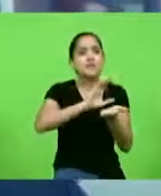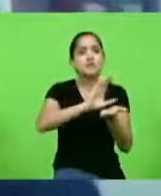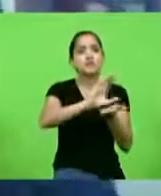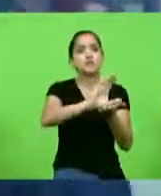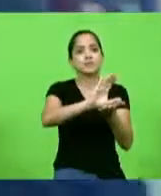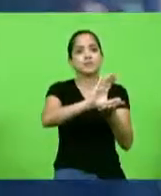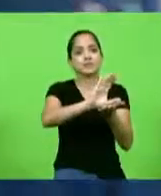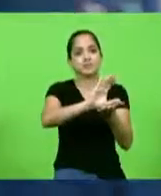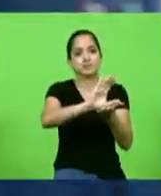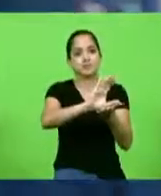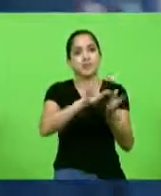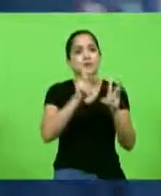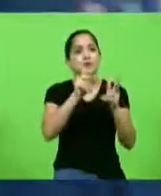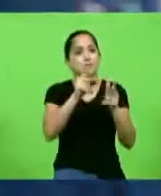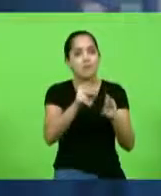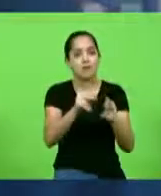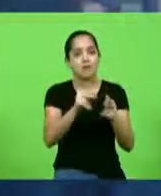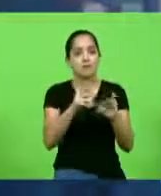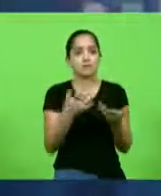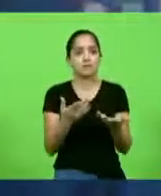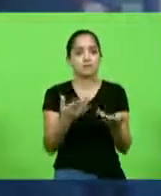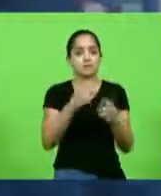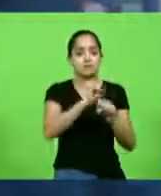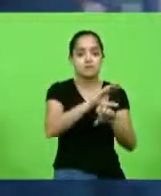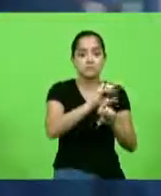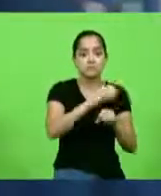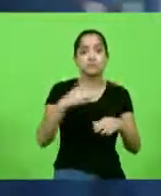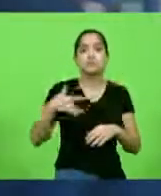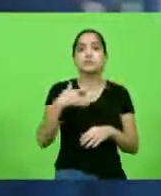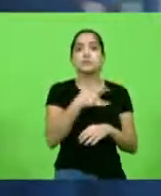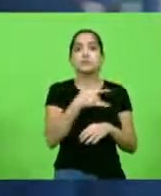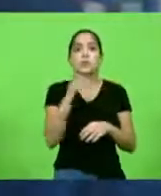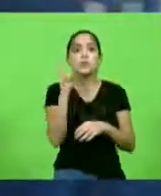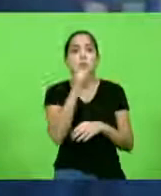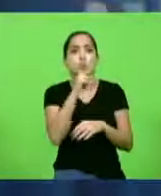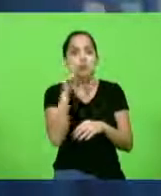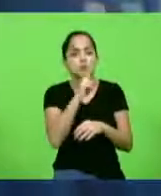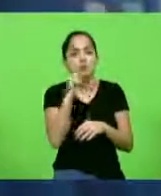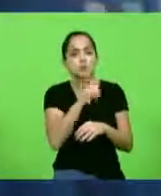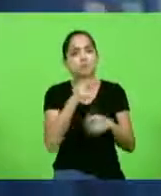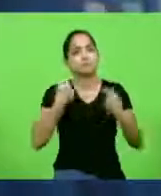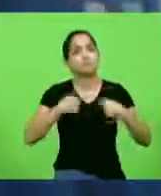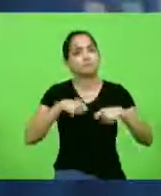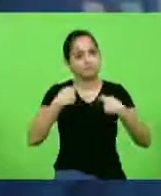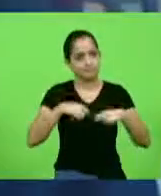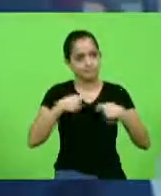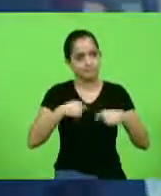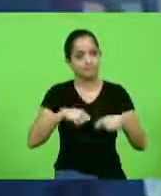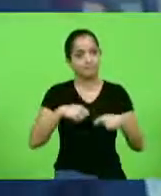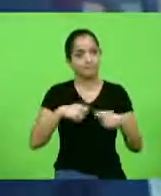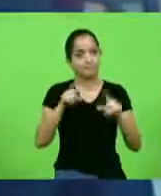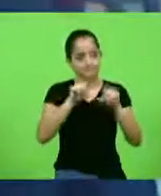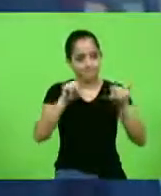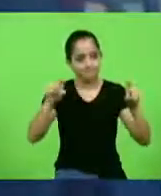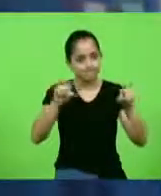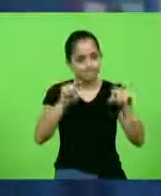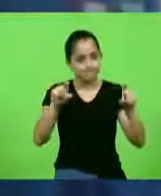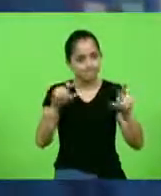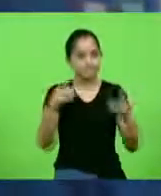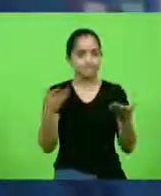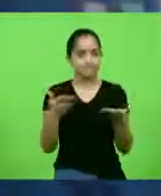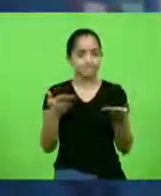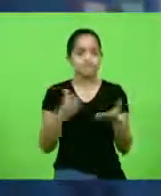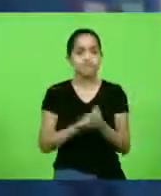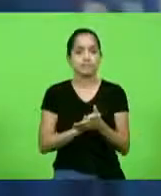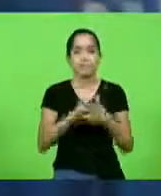Investir na saúde pública brasileira é algo urgente. Frase de hoje do momento. Quero trazer um